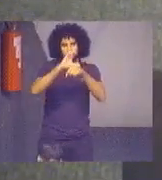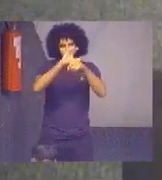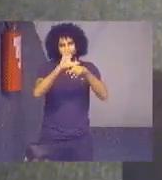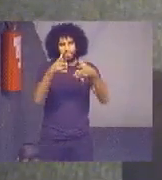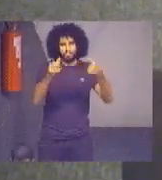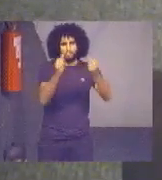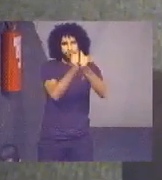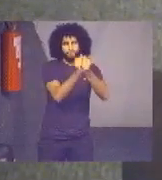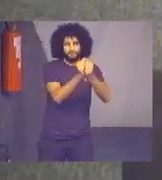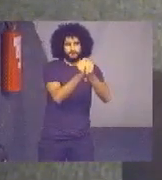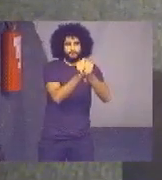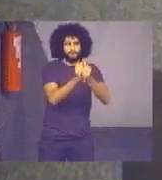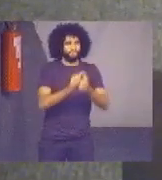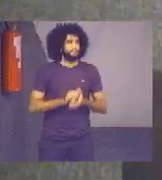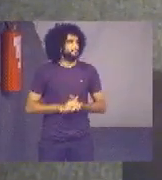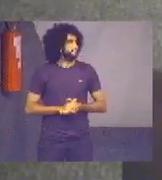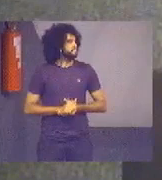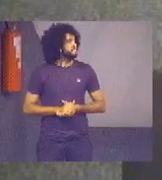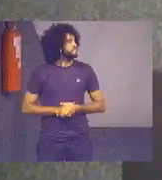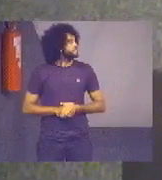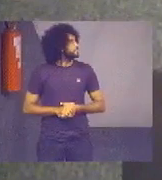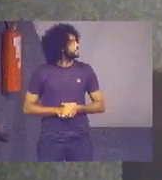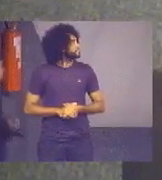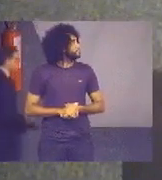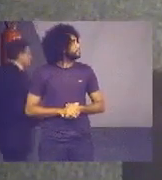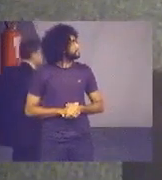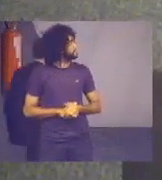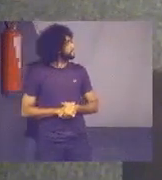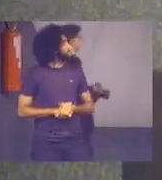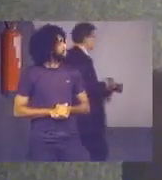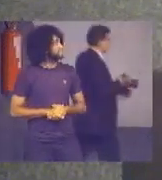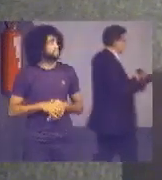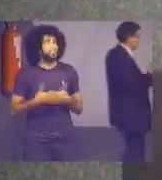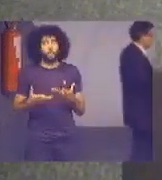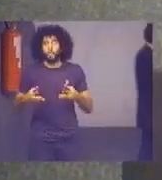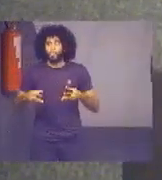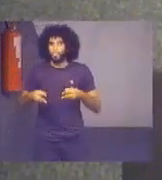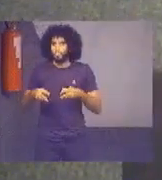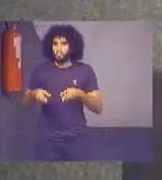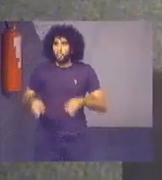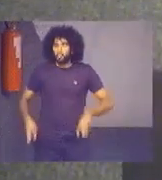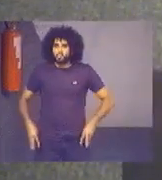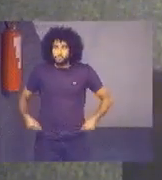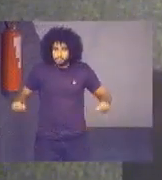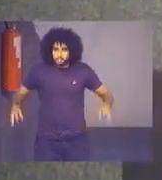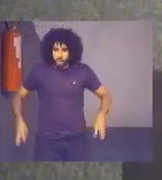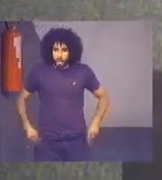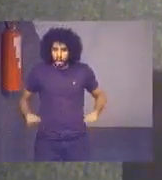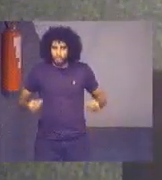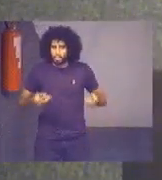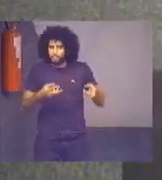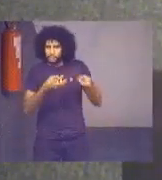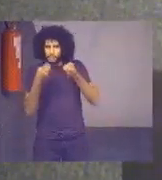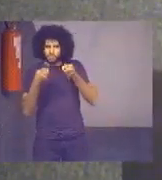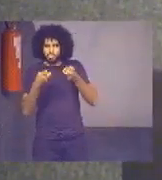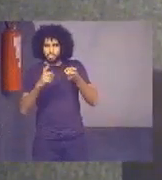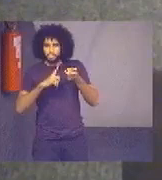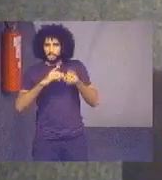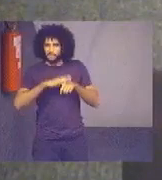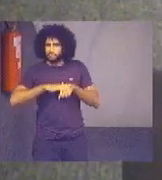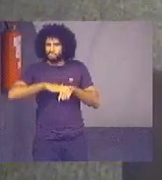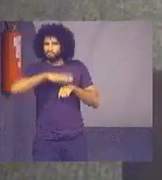com os tribunais superiores. Sobre as despesas. Então, é interessante aqui que a gente vê que o maior gasto